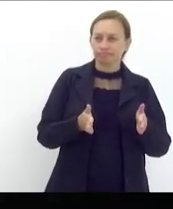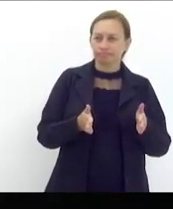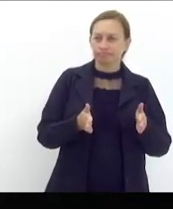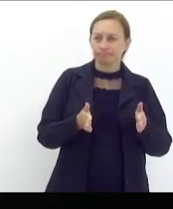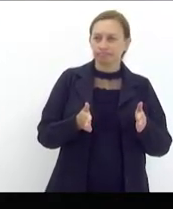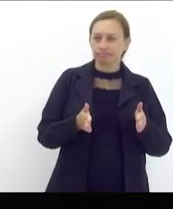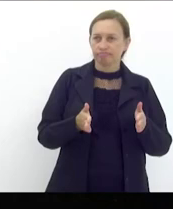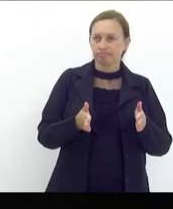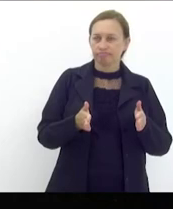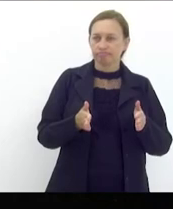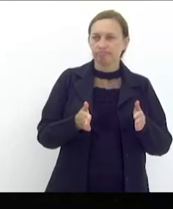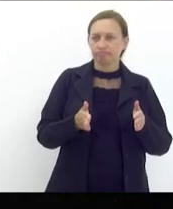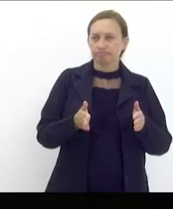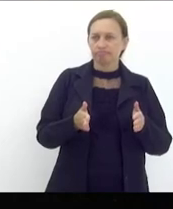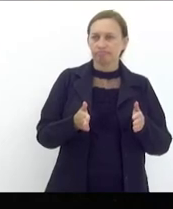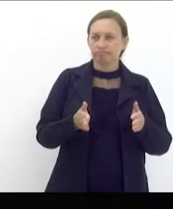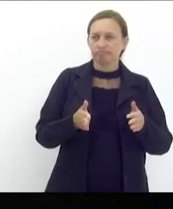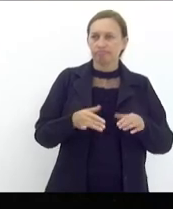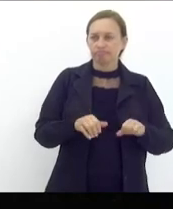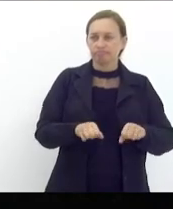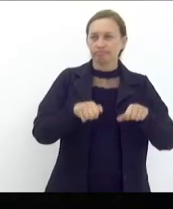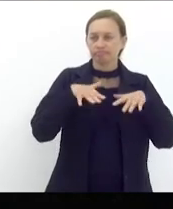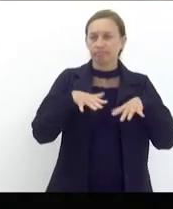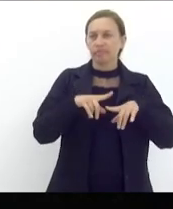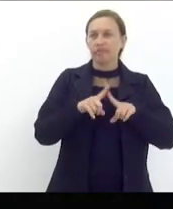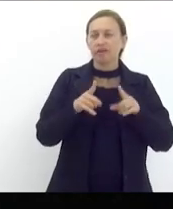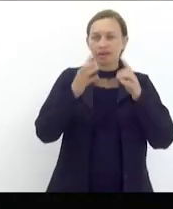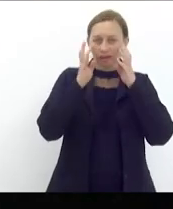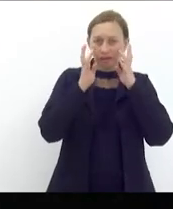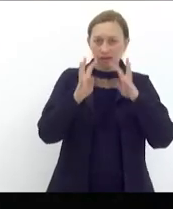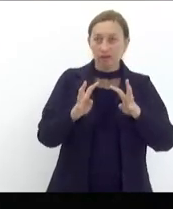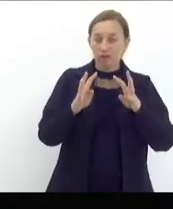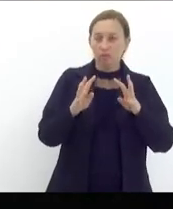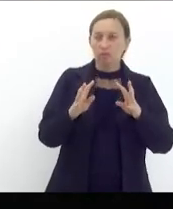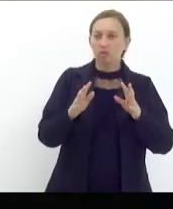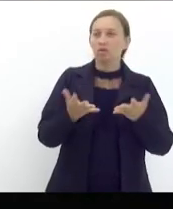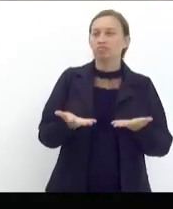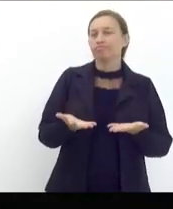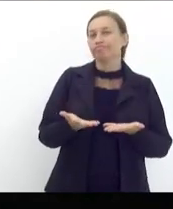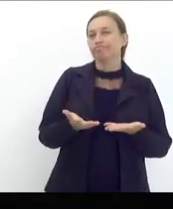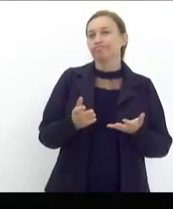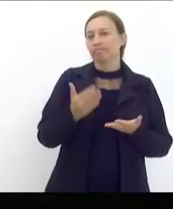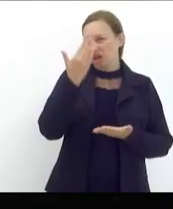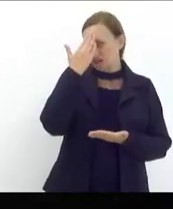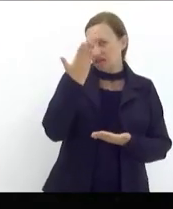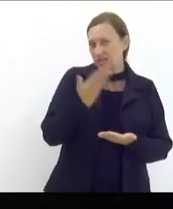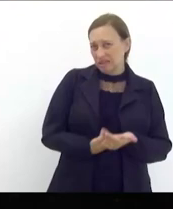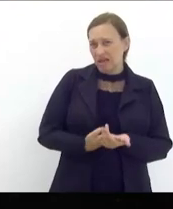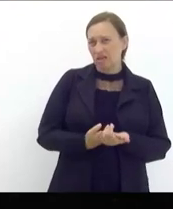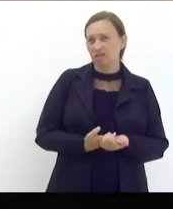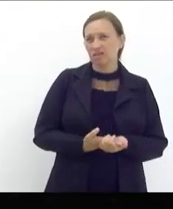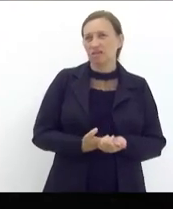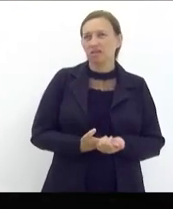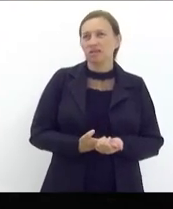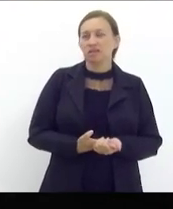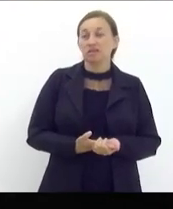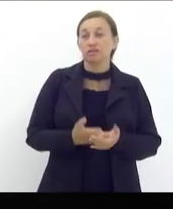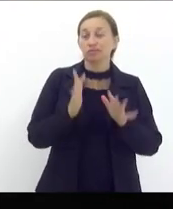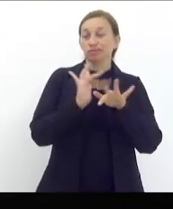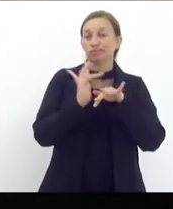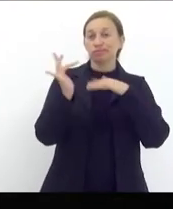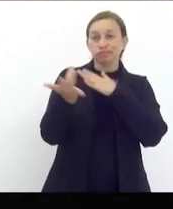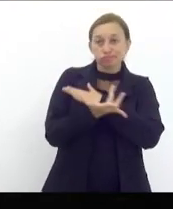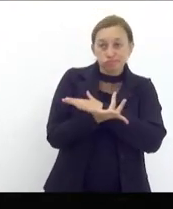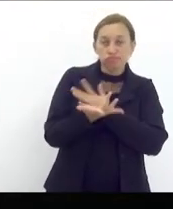chamar atenção principalmente daqueles que por ventura acreditaram nas grandes mídias